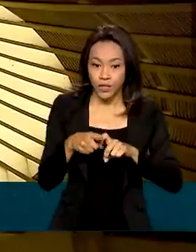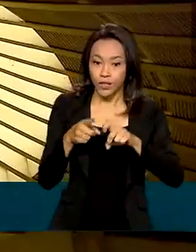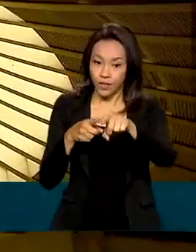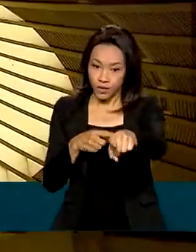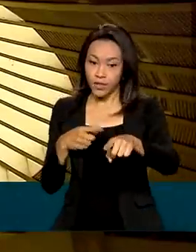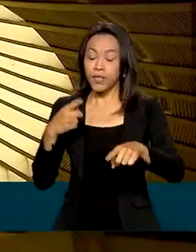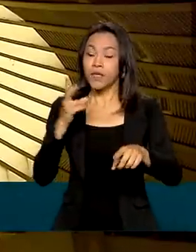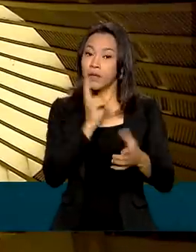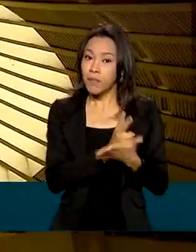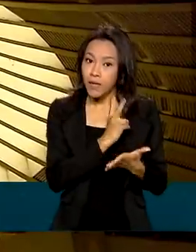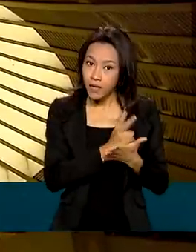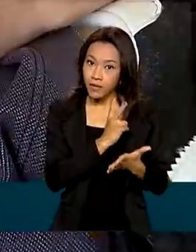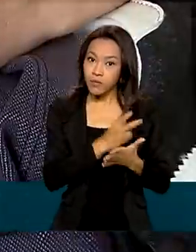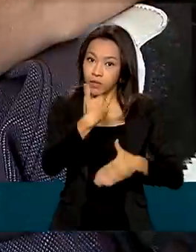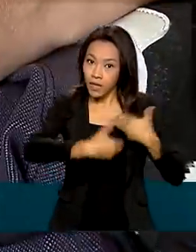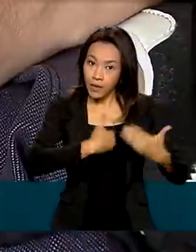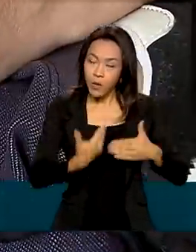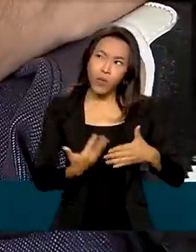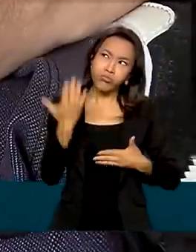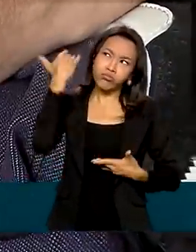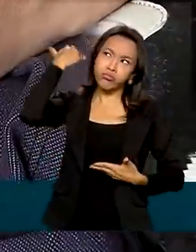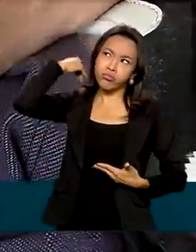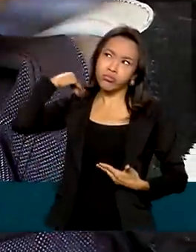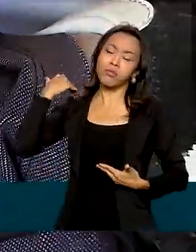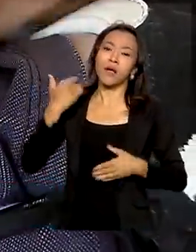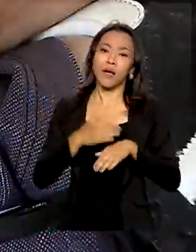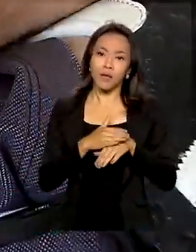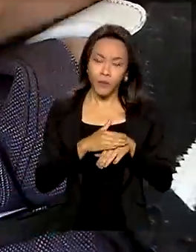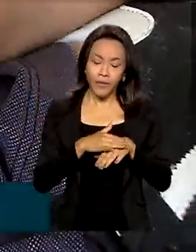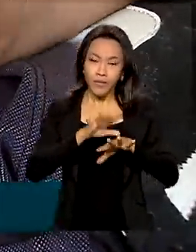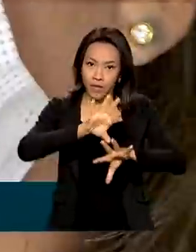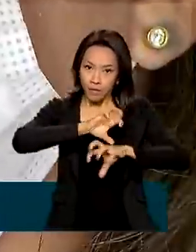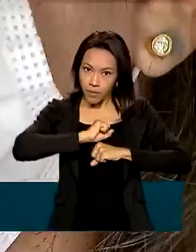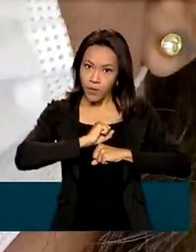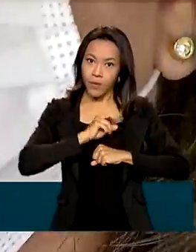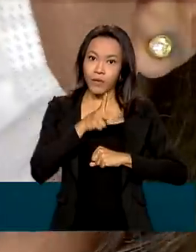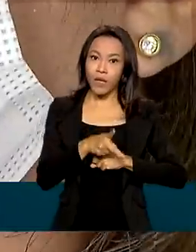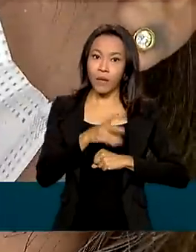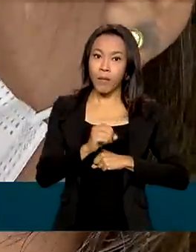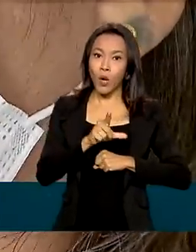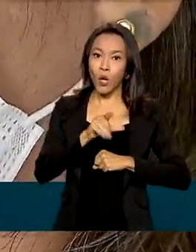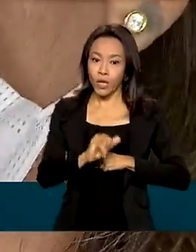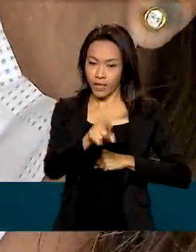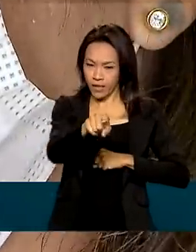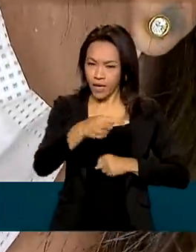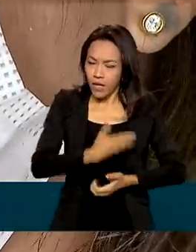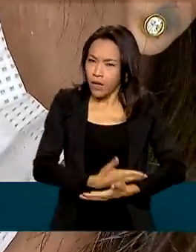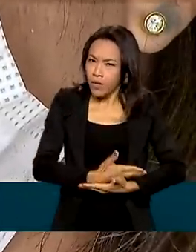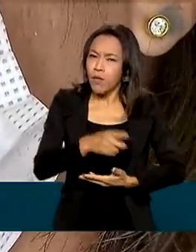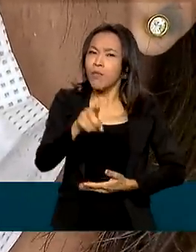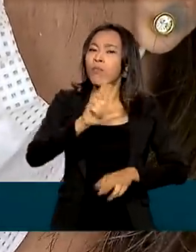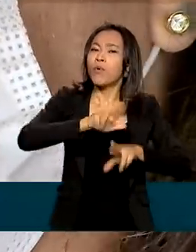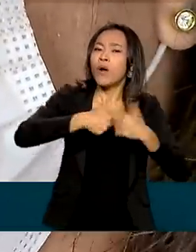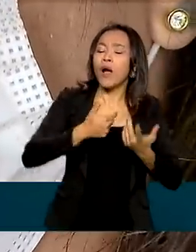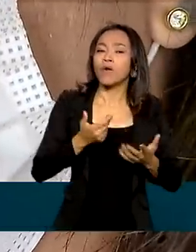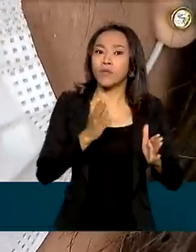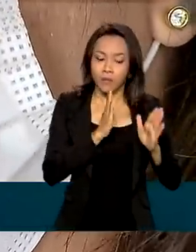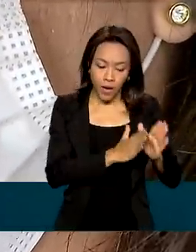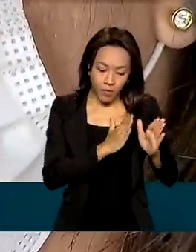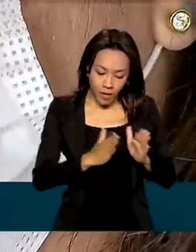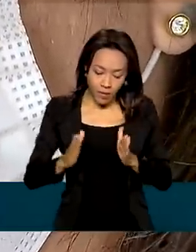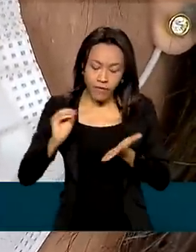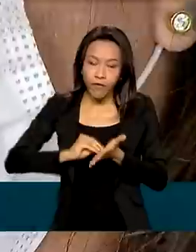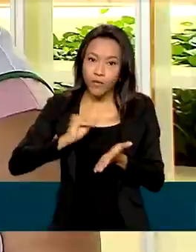poliomielite quando criança. Ela contraiu a doença no primeiro ano de vida por conta do esquema vacinal